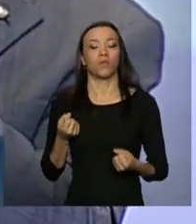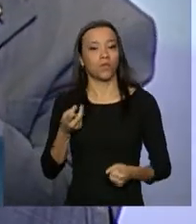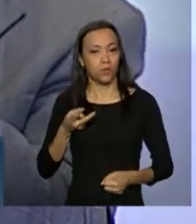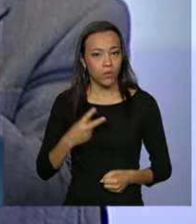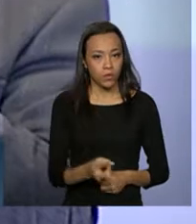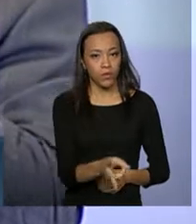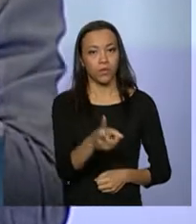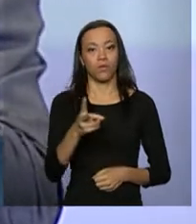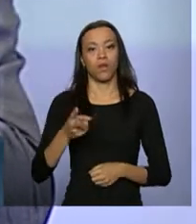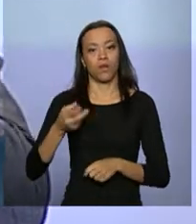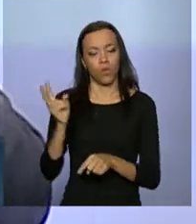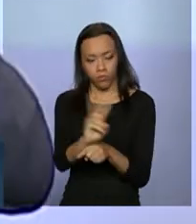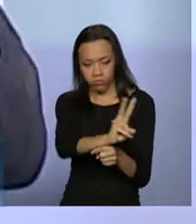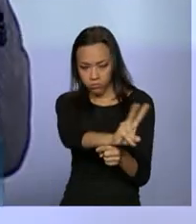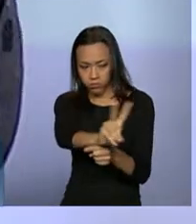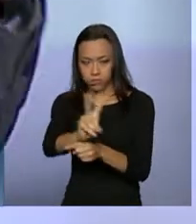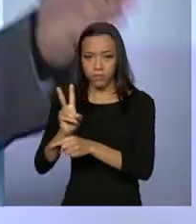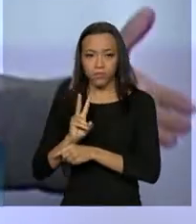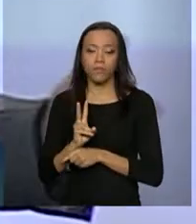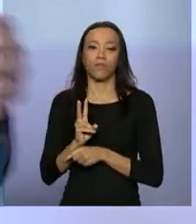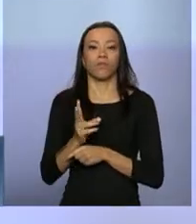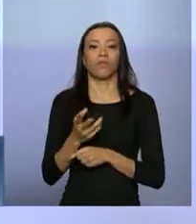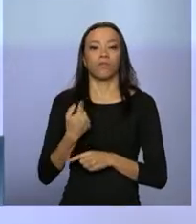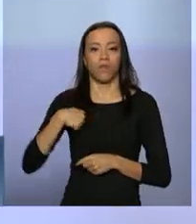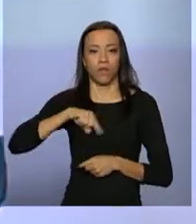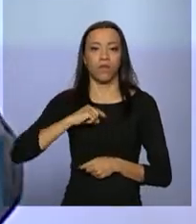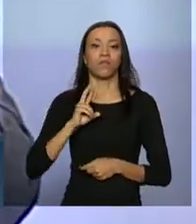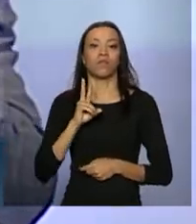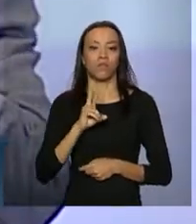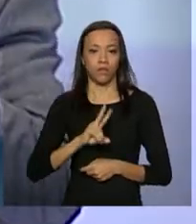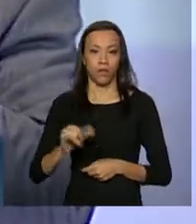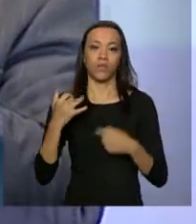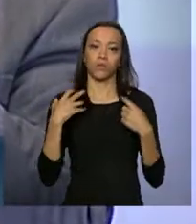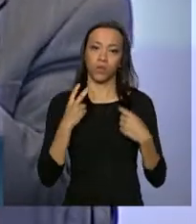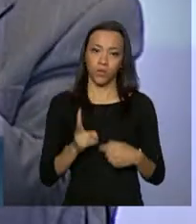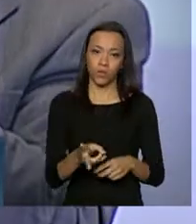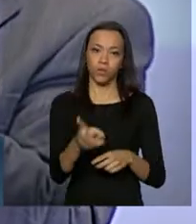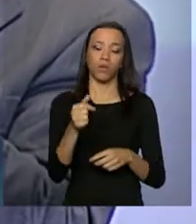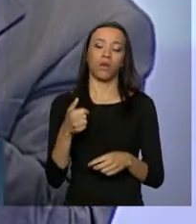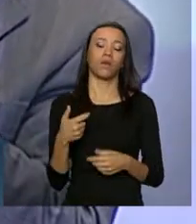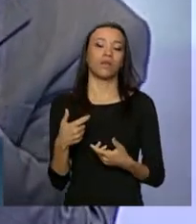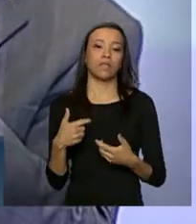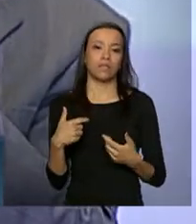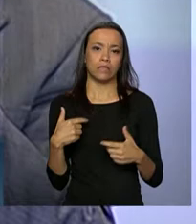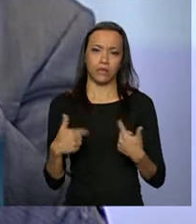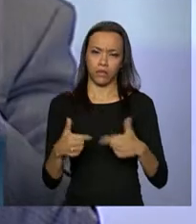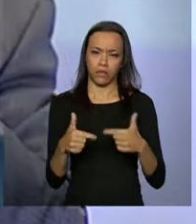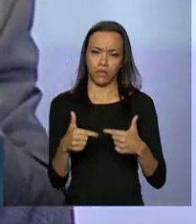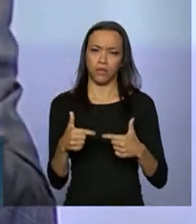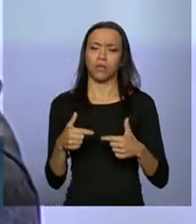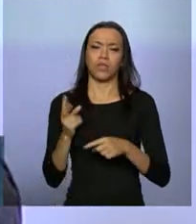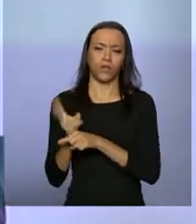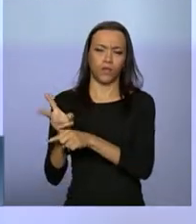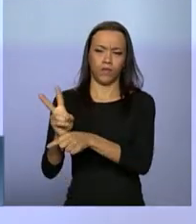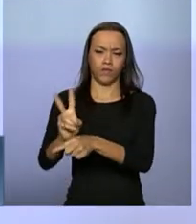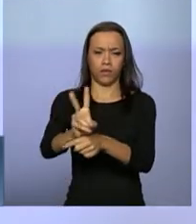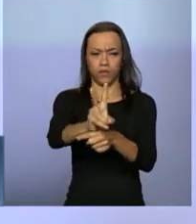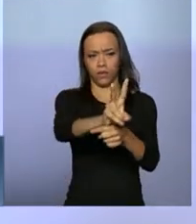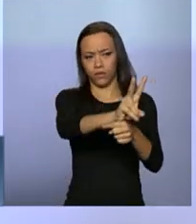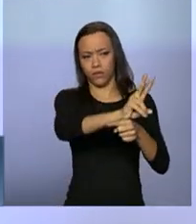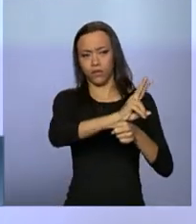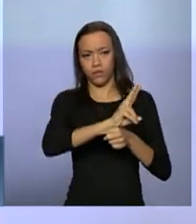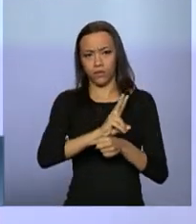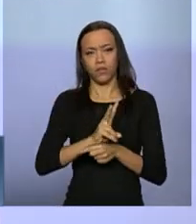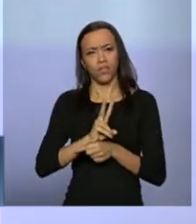inquéritos civis, vamos continuar com as nossas ações civis públicas, nós vamos continuar com as fiscalizações, nós vamos